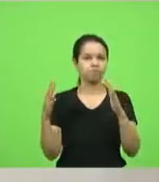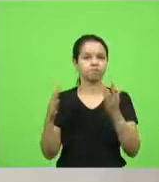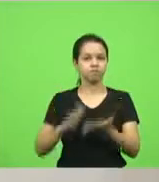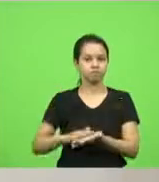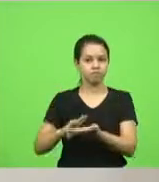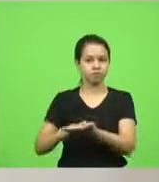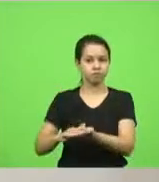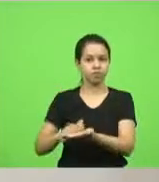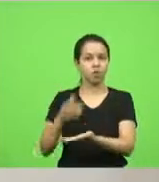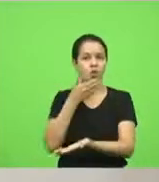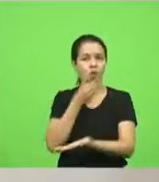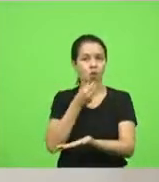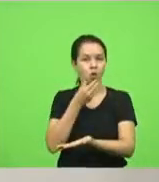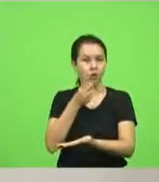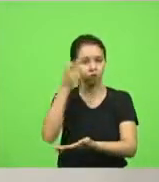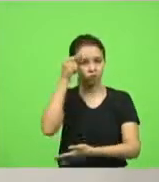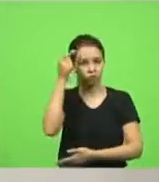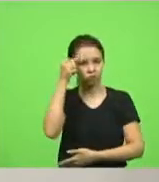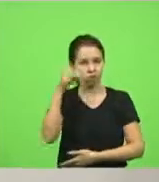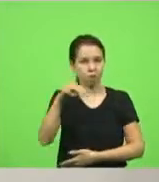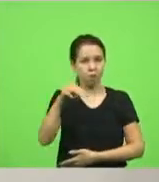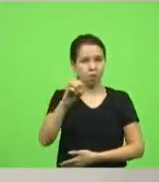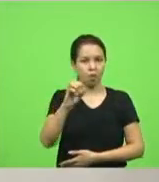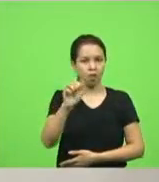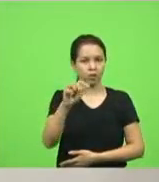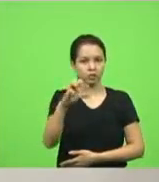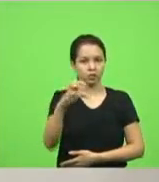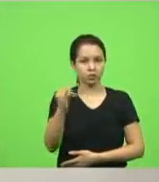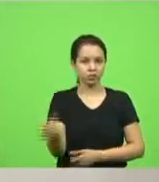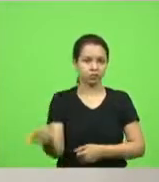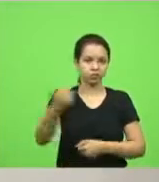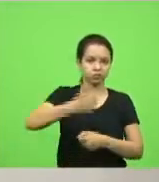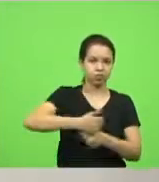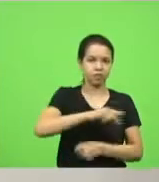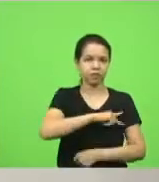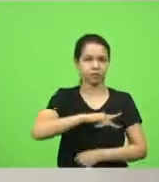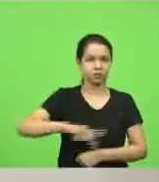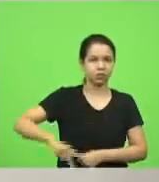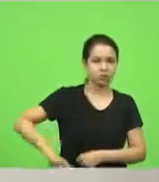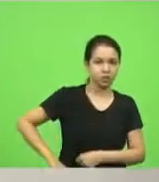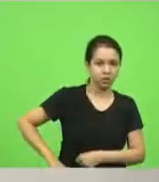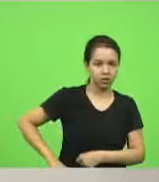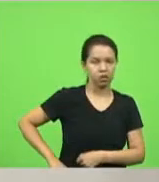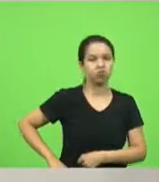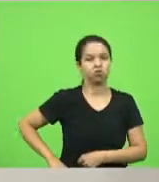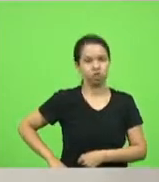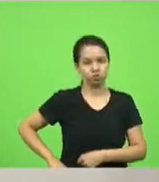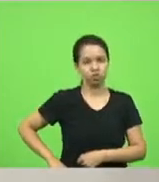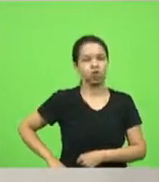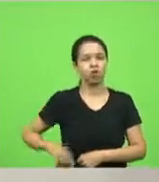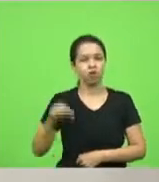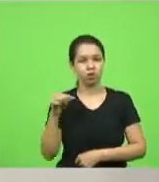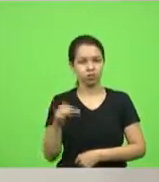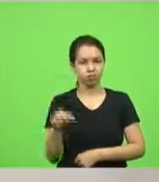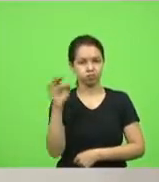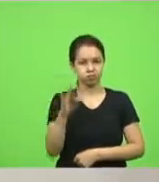Moacir Pereira, por sua posse como presidente da Academia Catarinense de Letras. Em discussão.